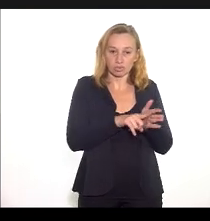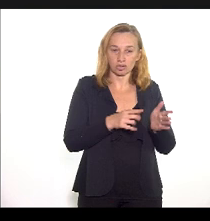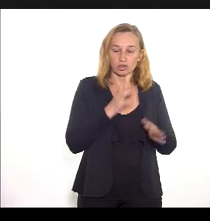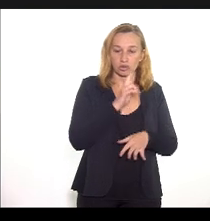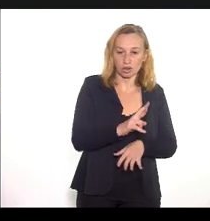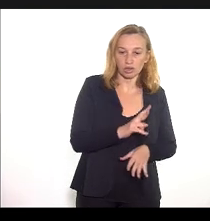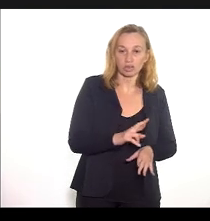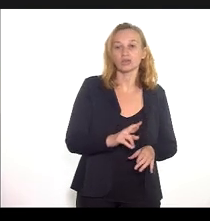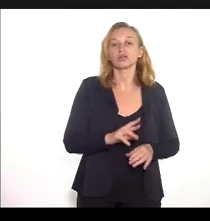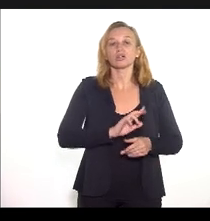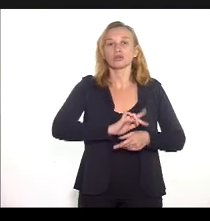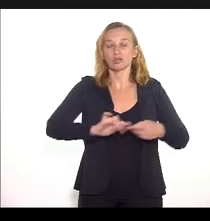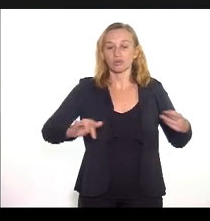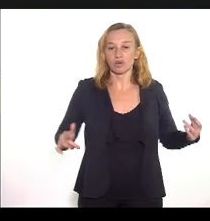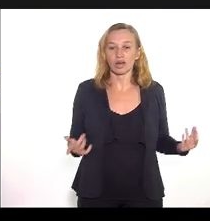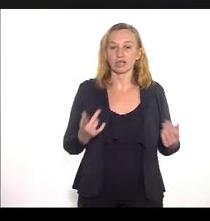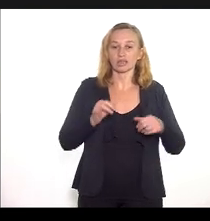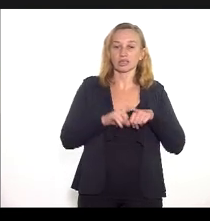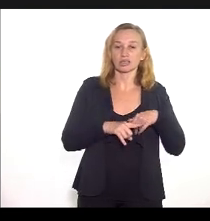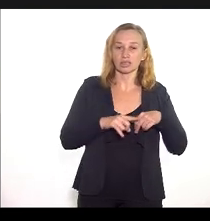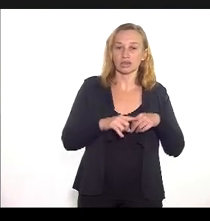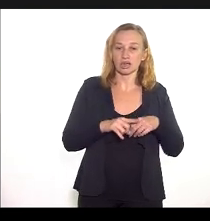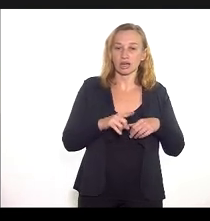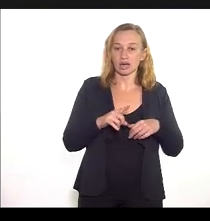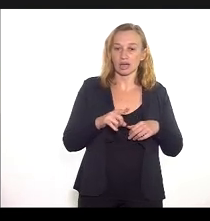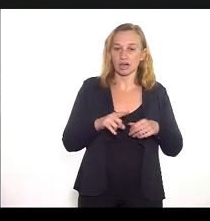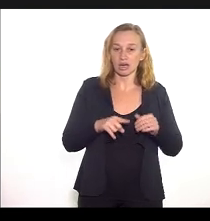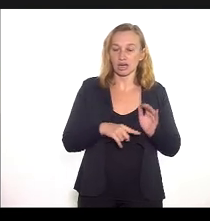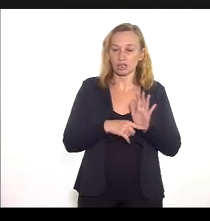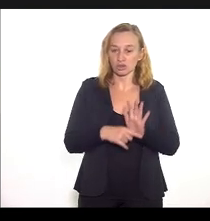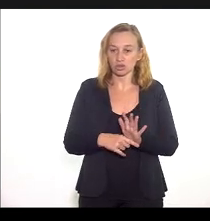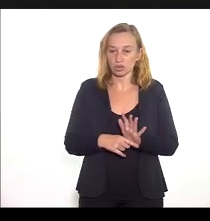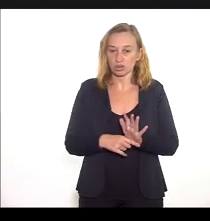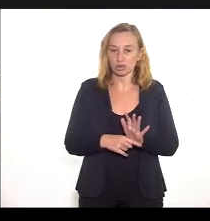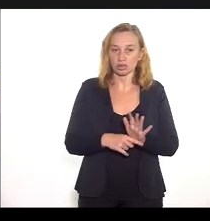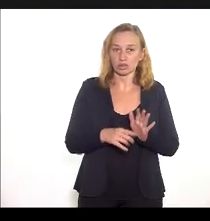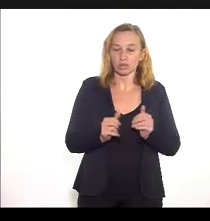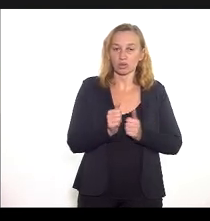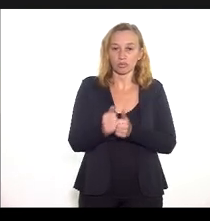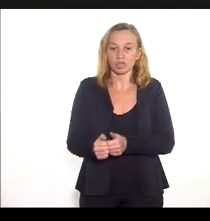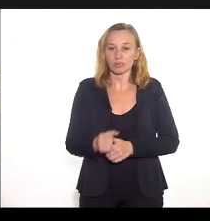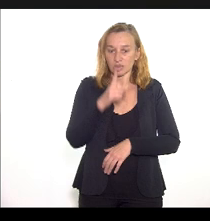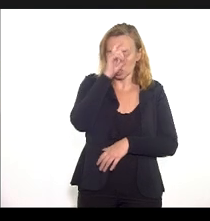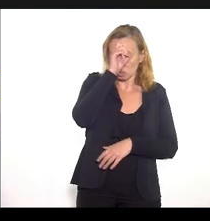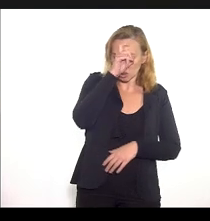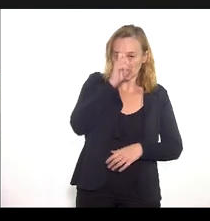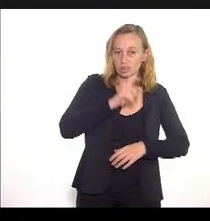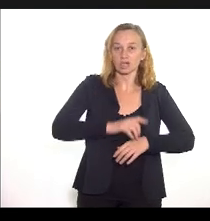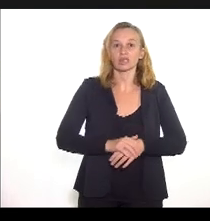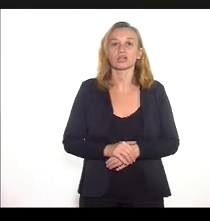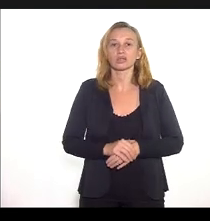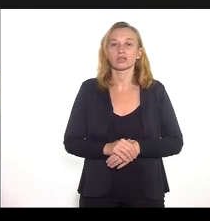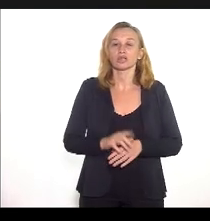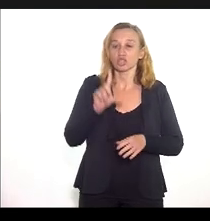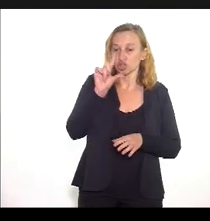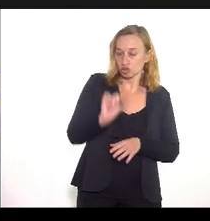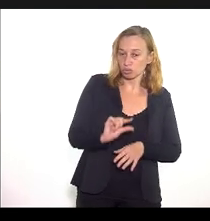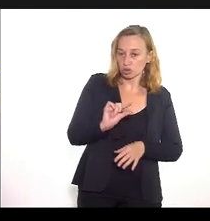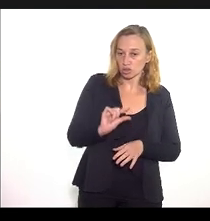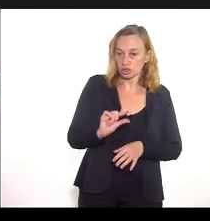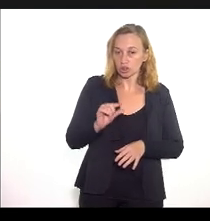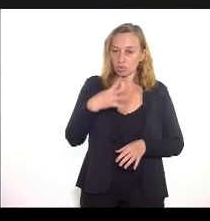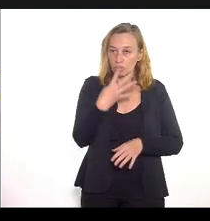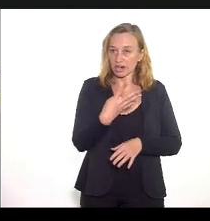Consultas, atendimentos e acompanhamentos hospitalares especializados, tiveram redução de